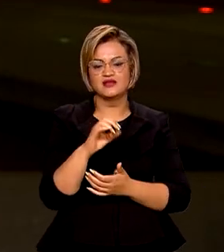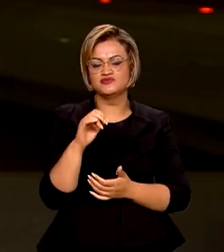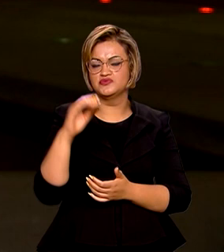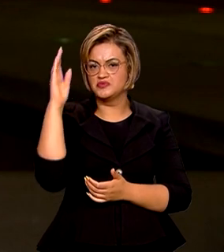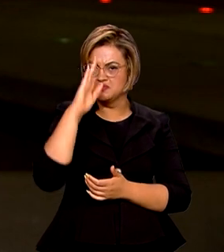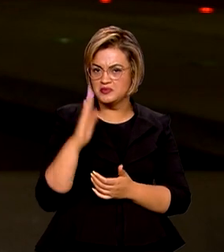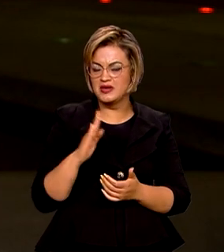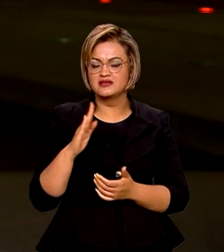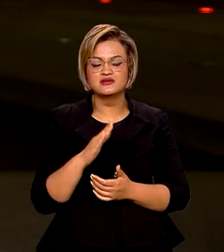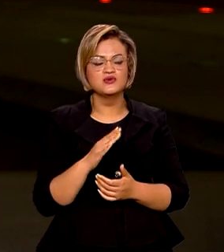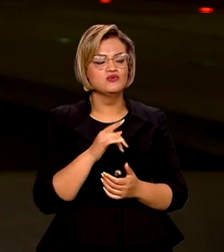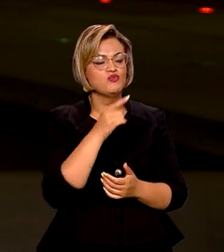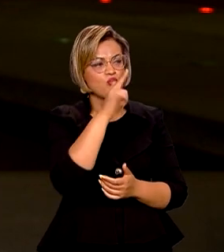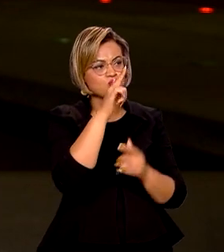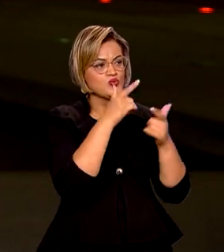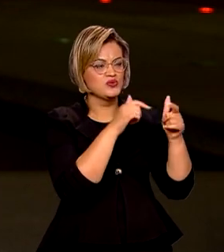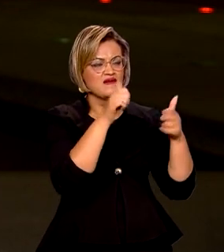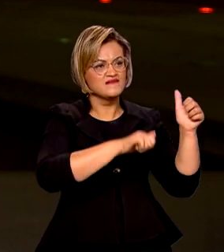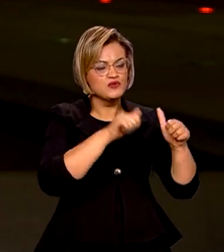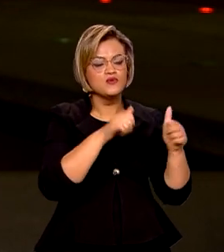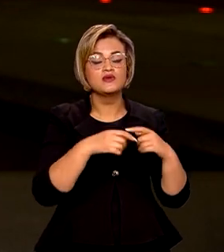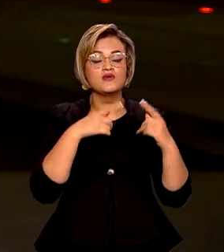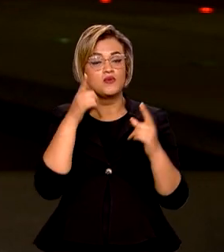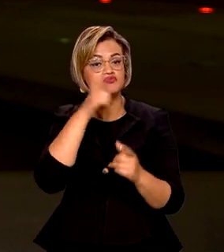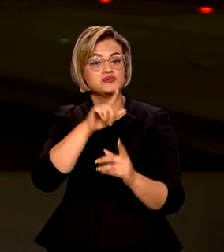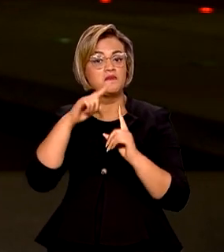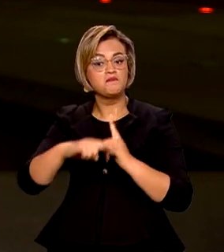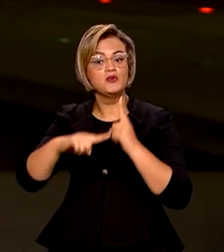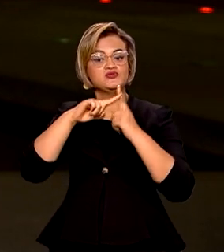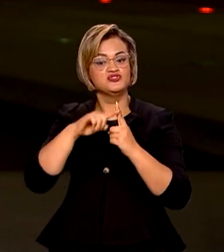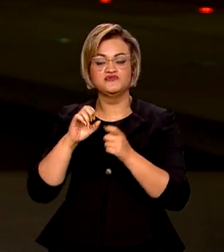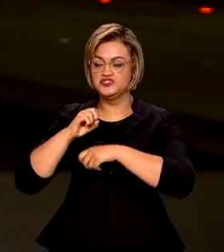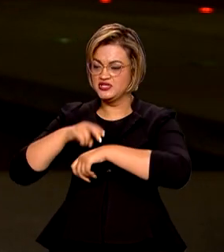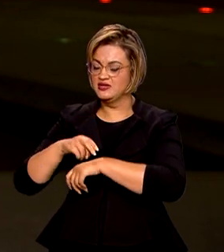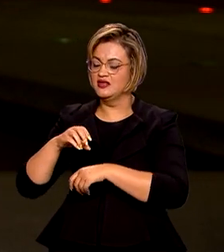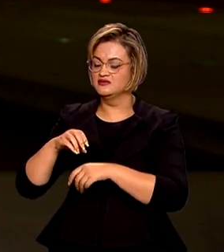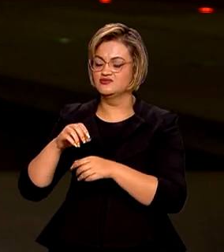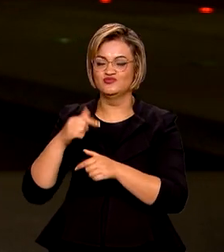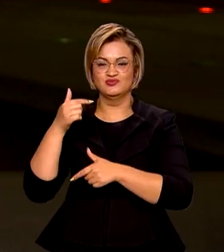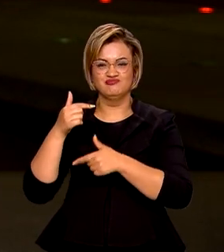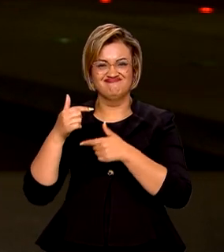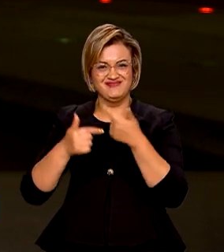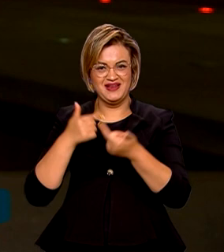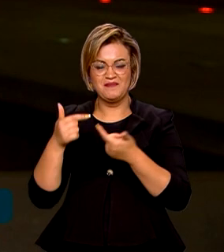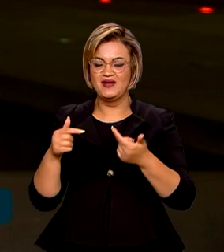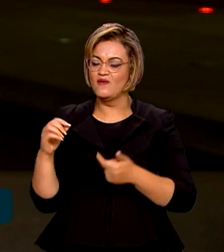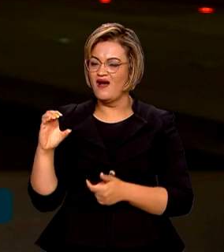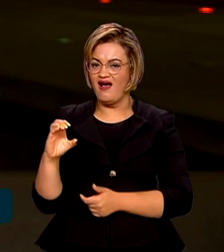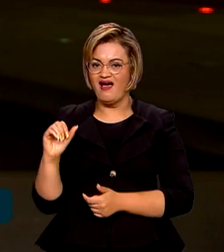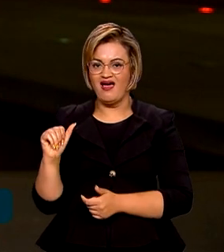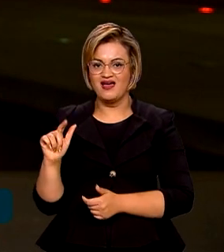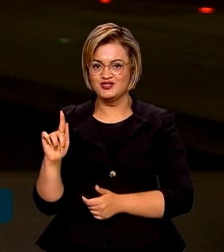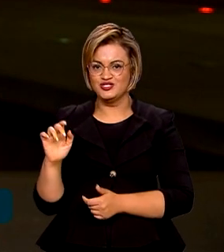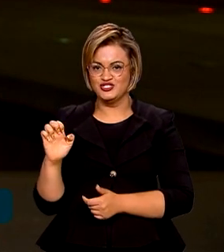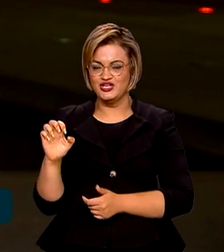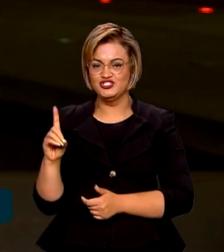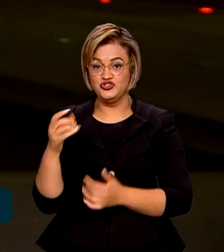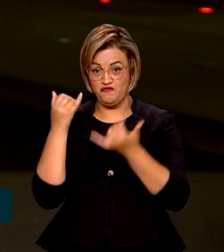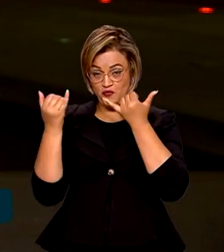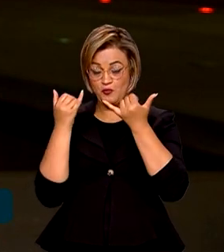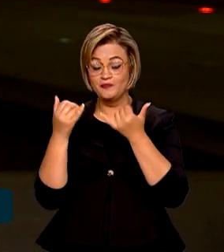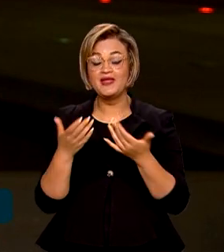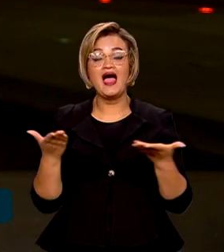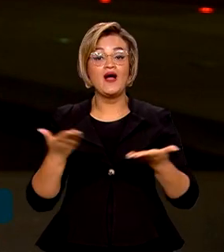agências internacionais de risco e o saldo positivo de empregos do Caged pelo Ministério do Trabalho, hoje são os dados da